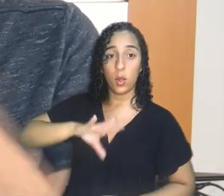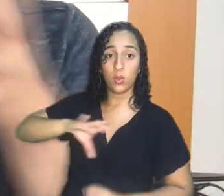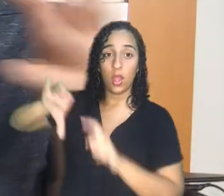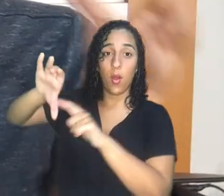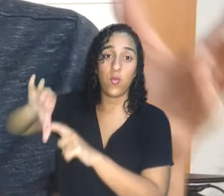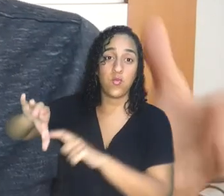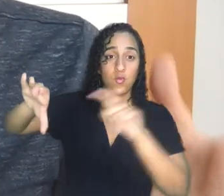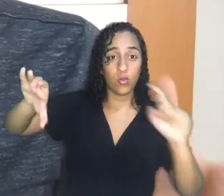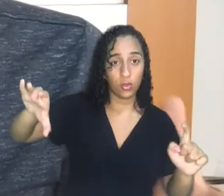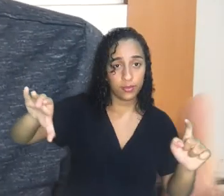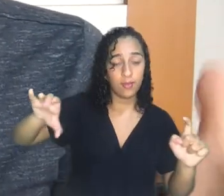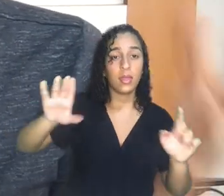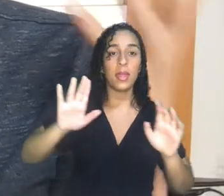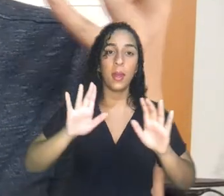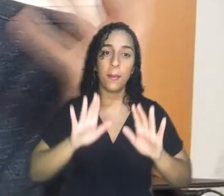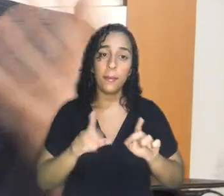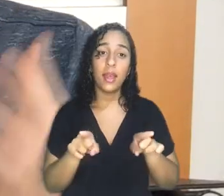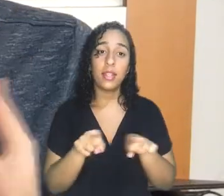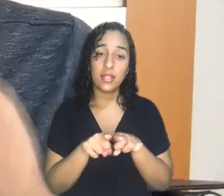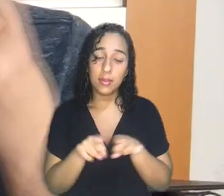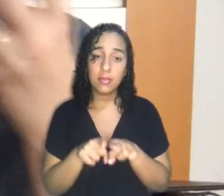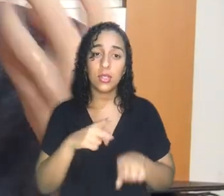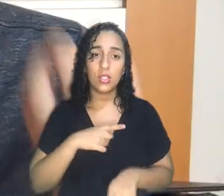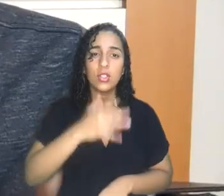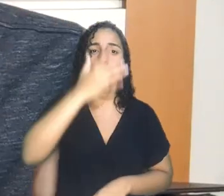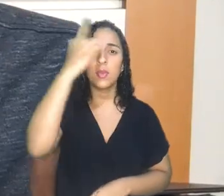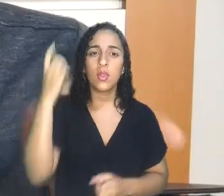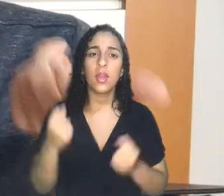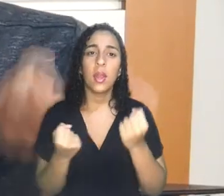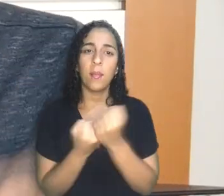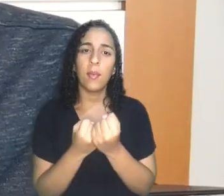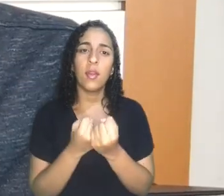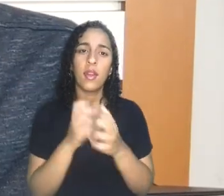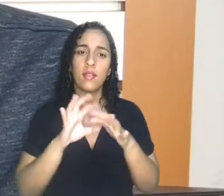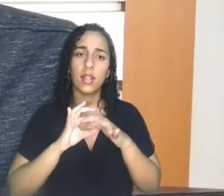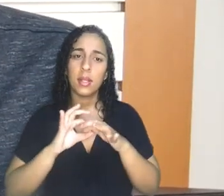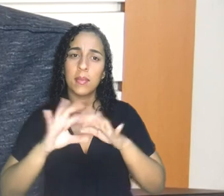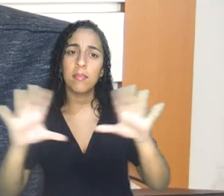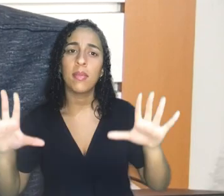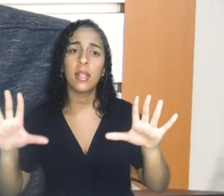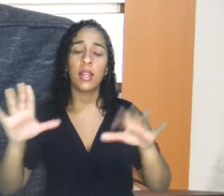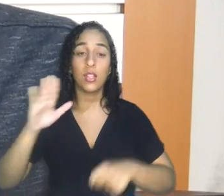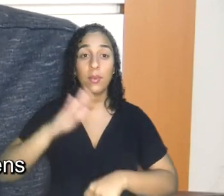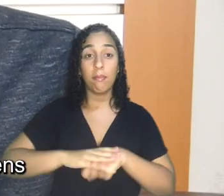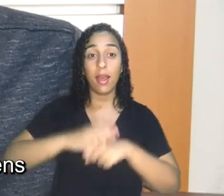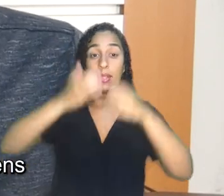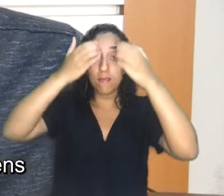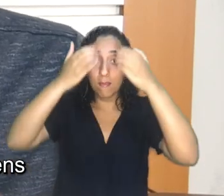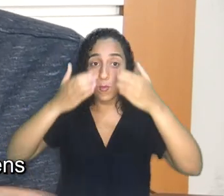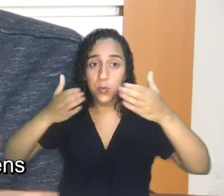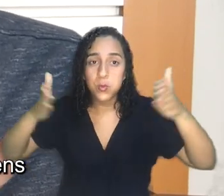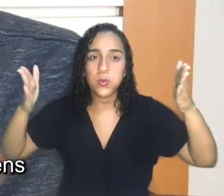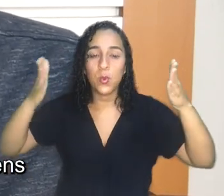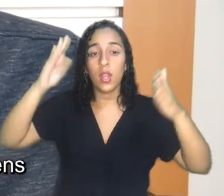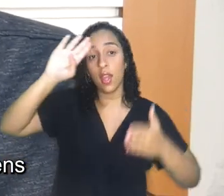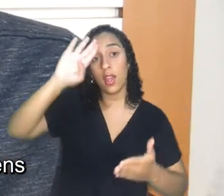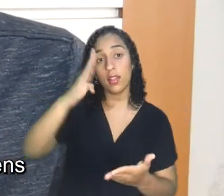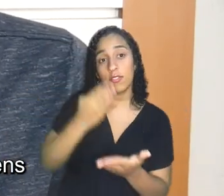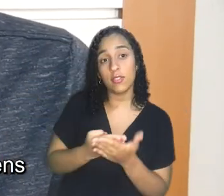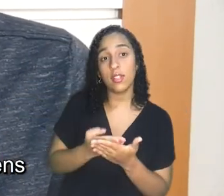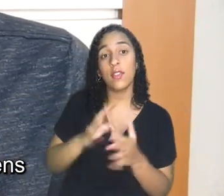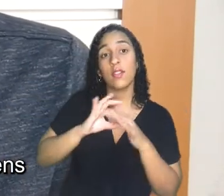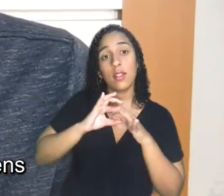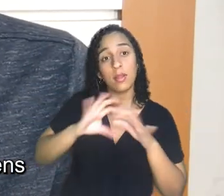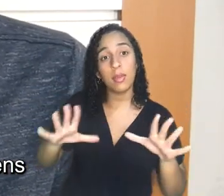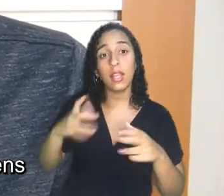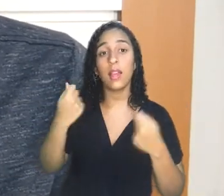ao passo que nós tínhamos pessoas que viam a liberdade como uma demanda mais ampla, como o movimento abolicionista, que acreditava que a liberdade tinha que se